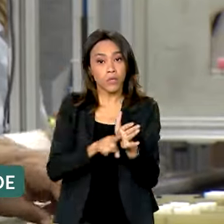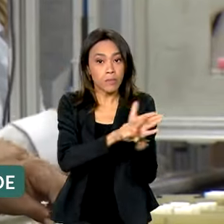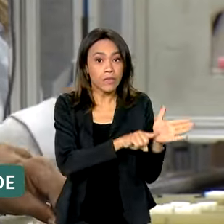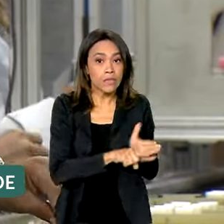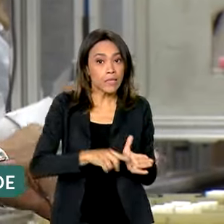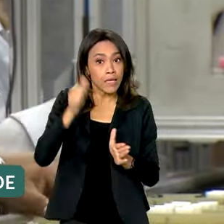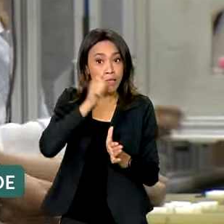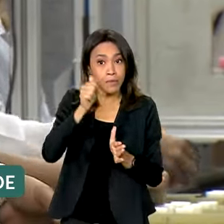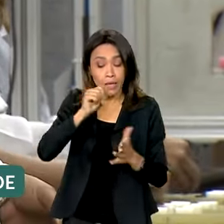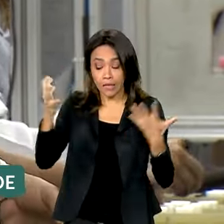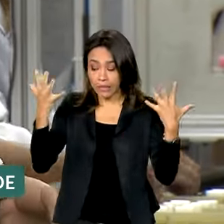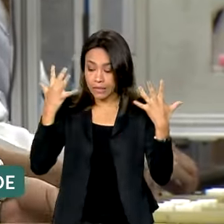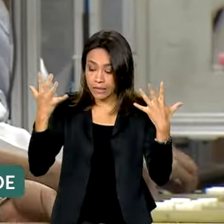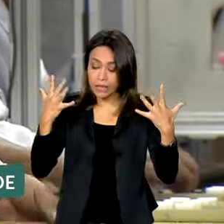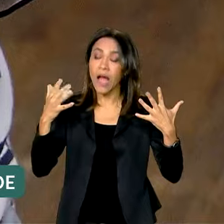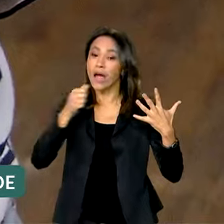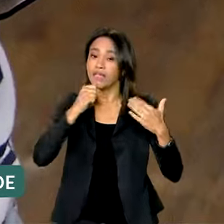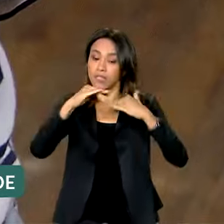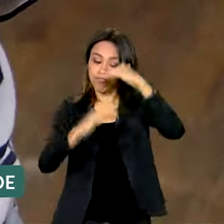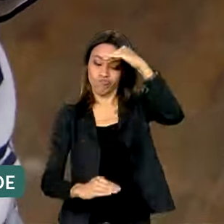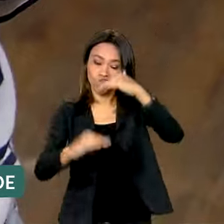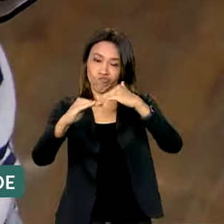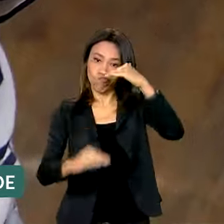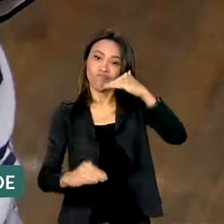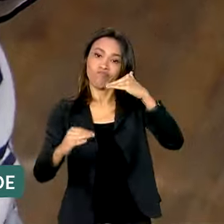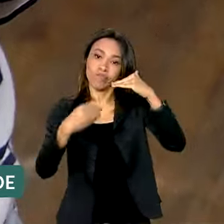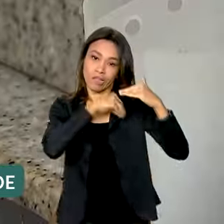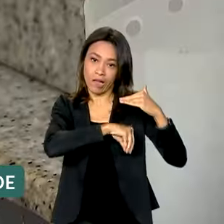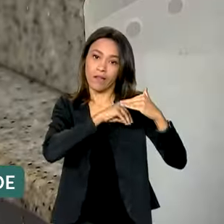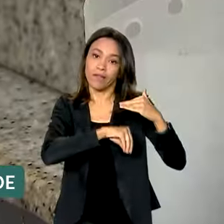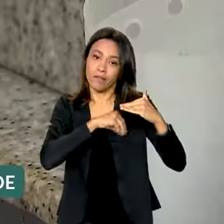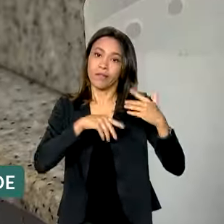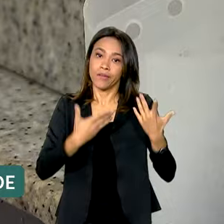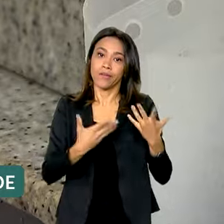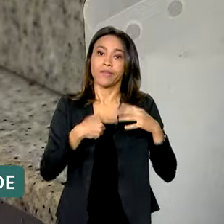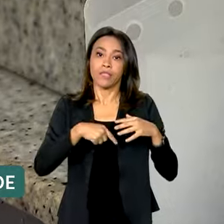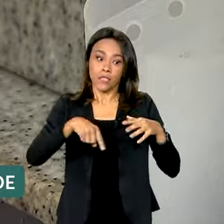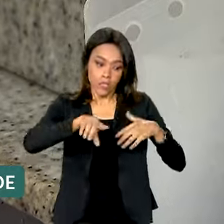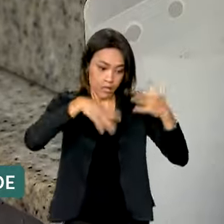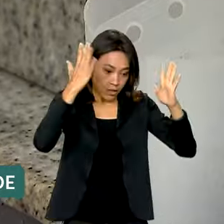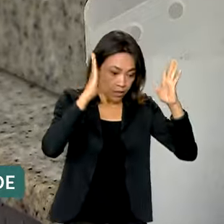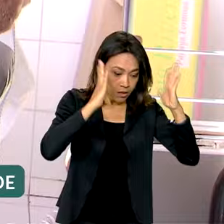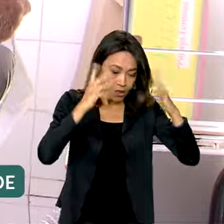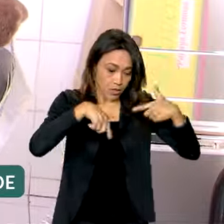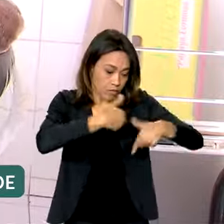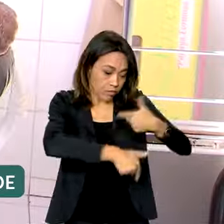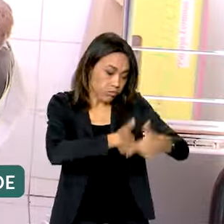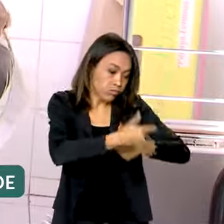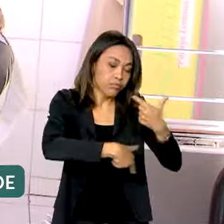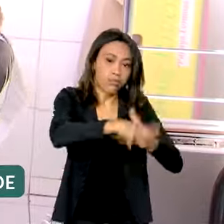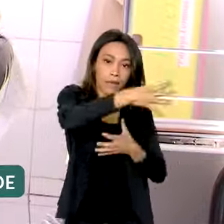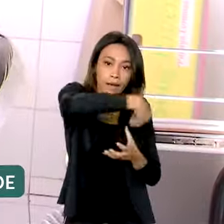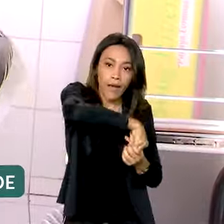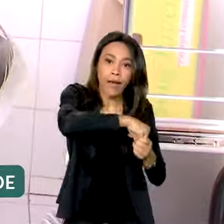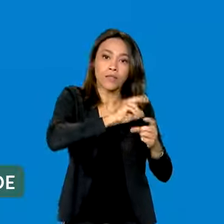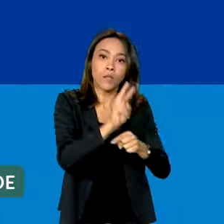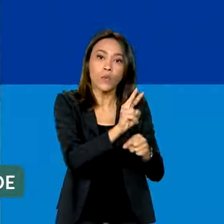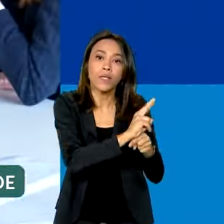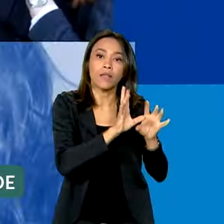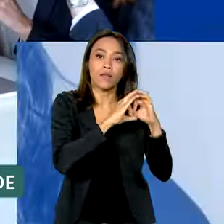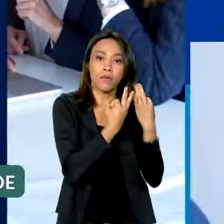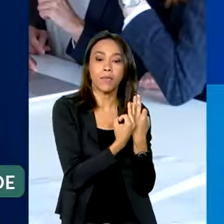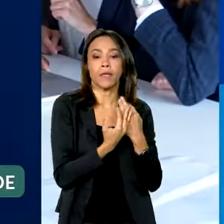conciliar, de modo ainda desigual, trabalho remunerado com afazeres domésticos e cuidados com familiares.